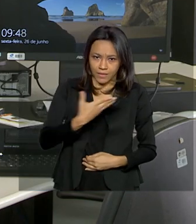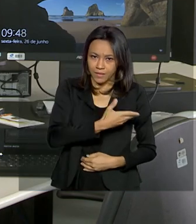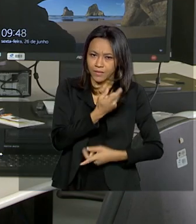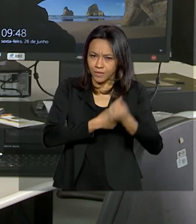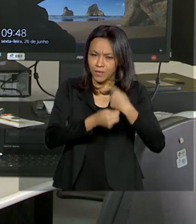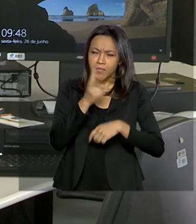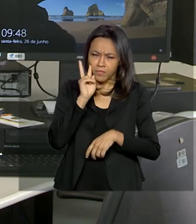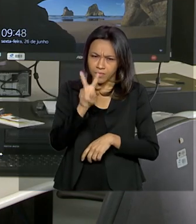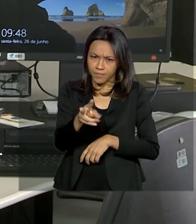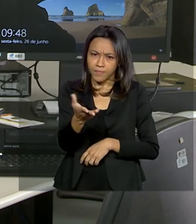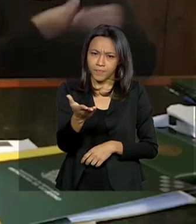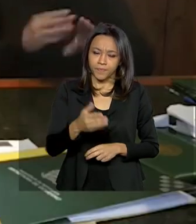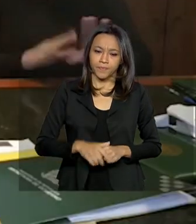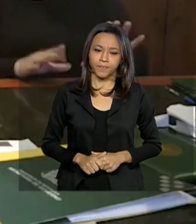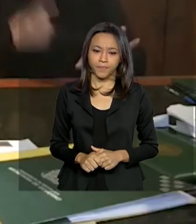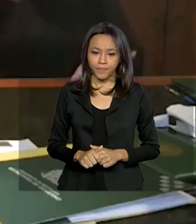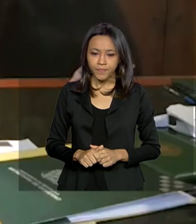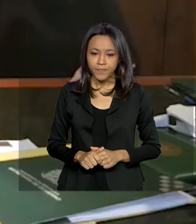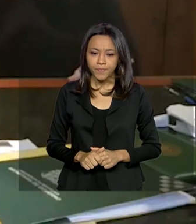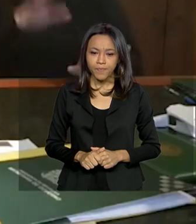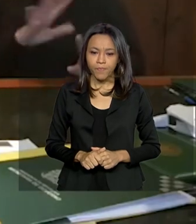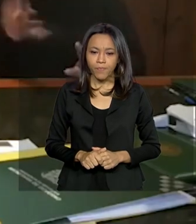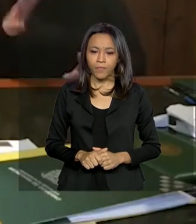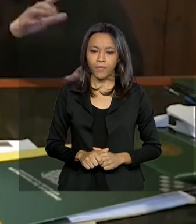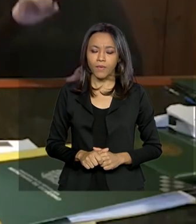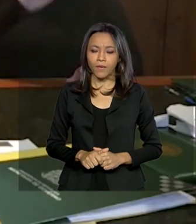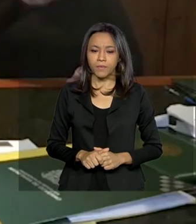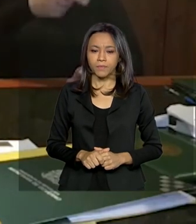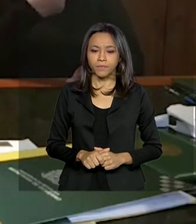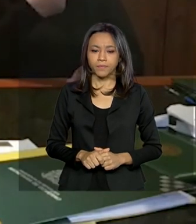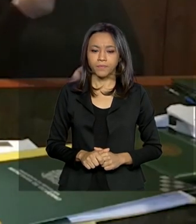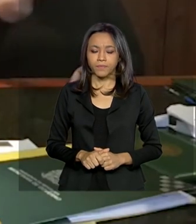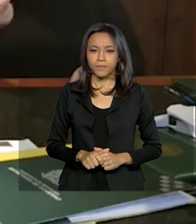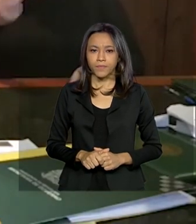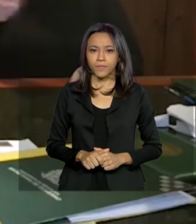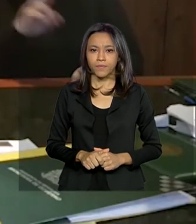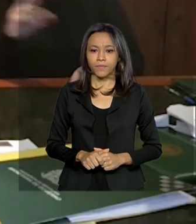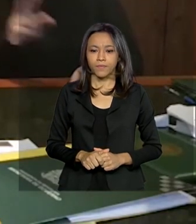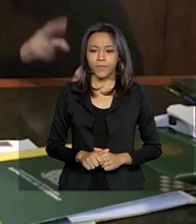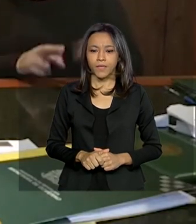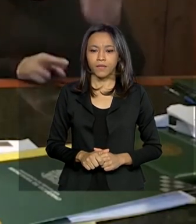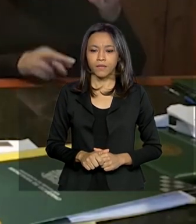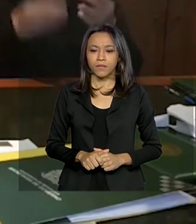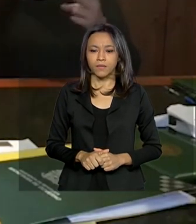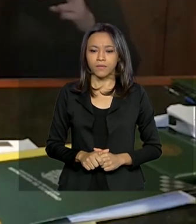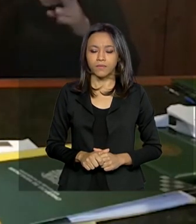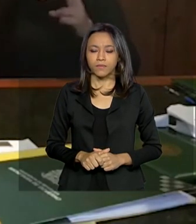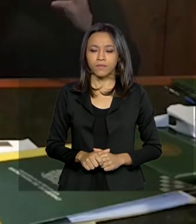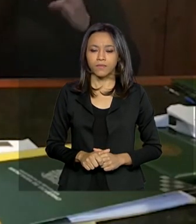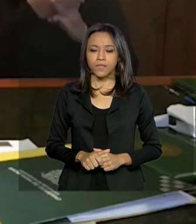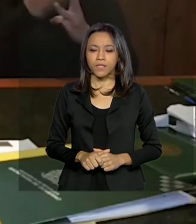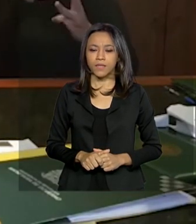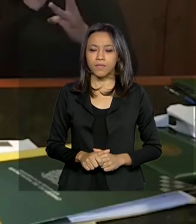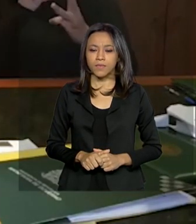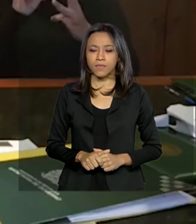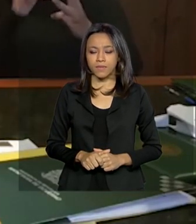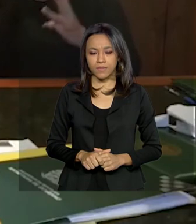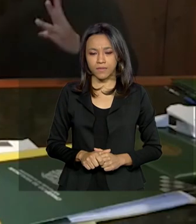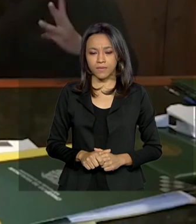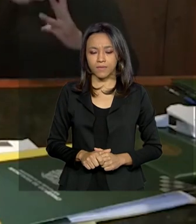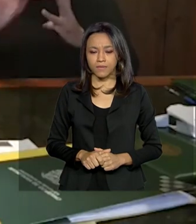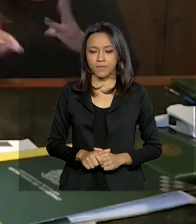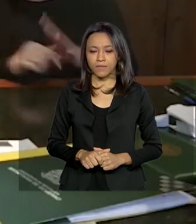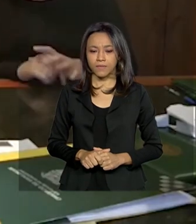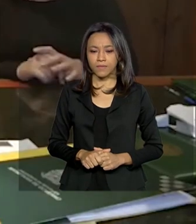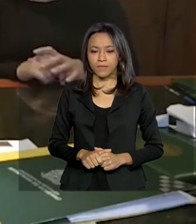Vamos ouvir. Serão, com toda certeza, 1.200 reais em três parcelas. Basicamente deve ser dessa maneira, né?